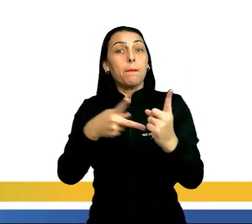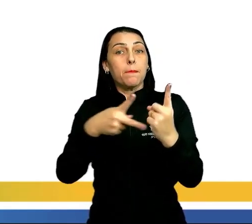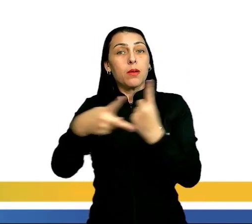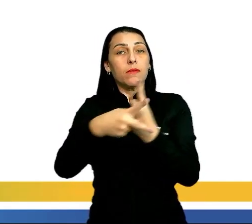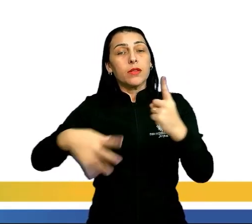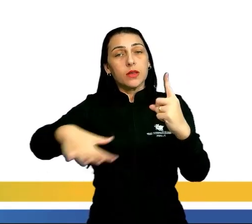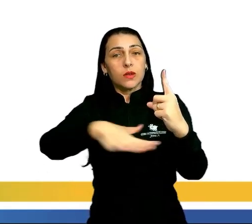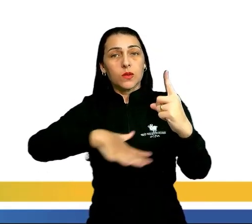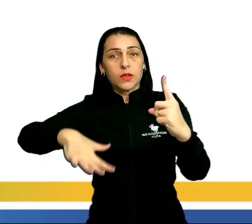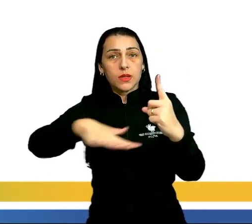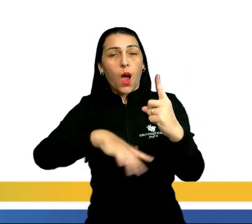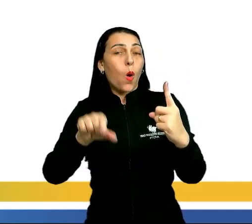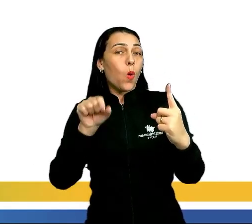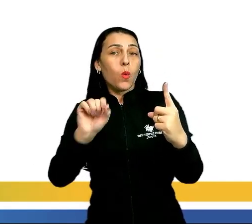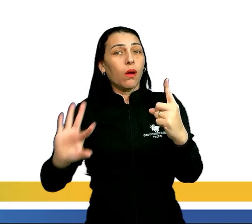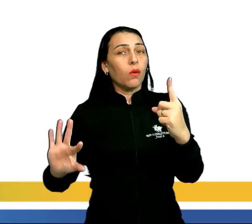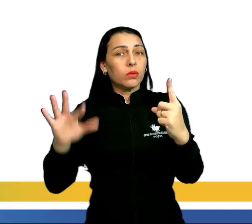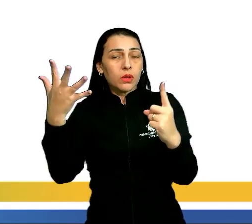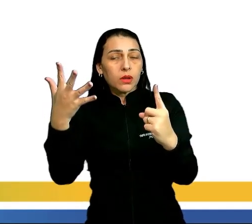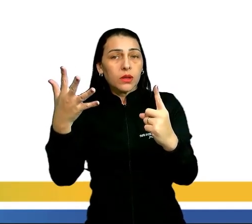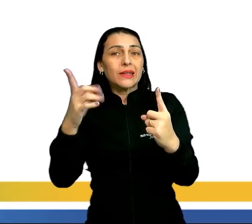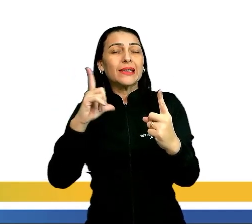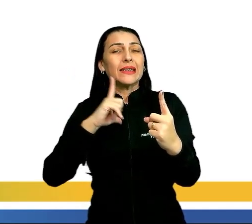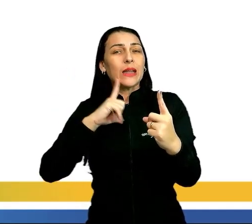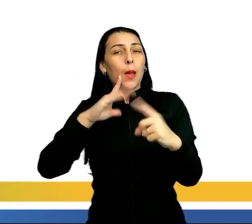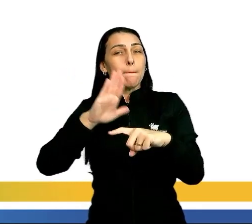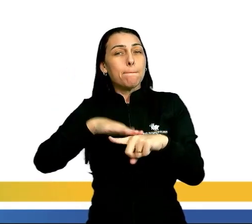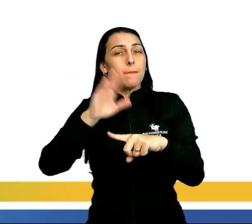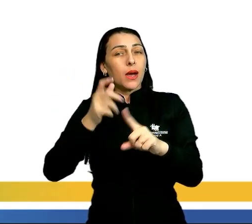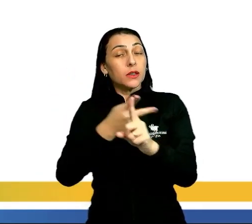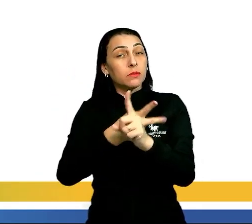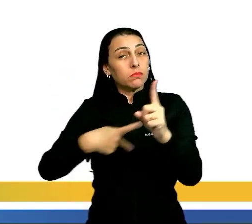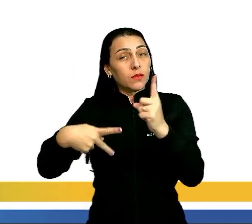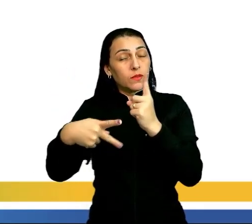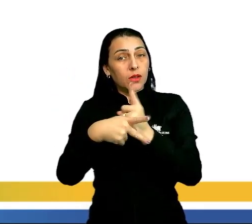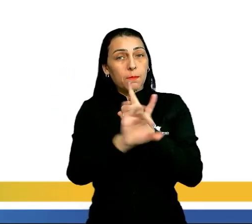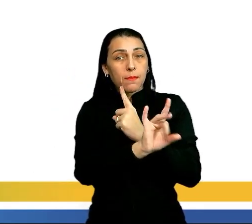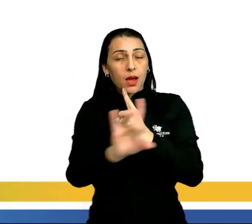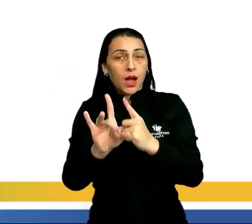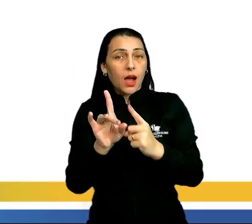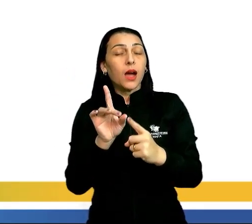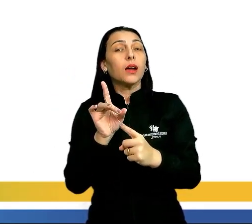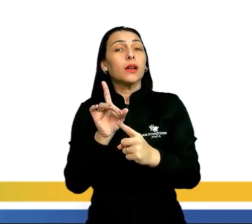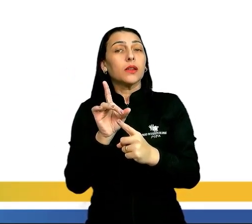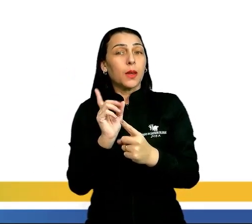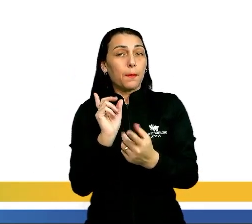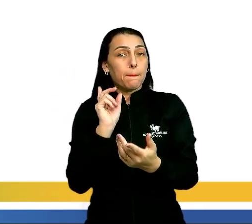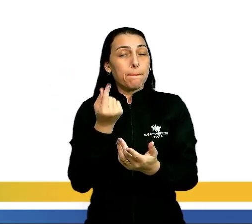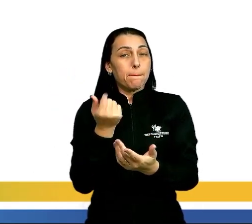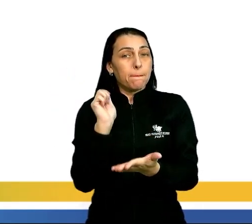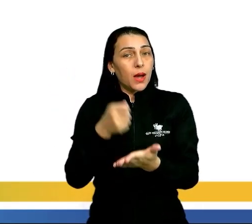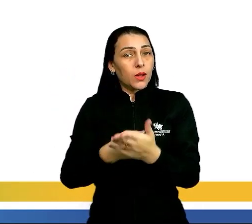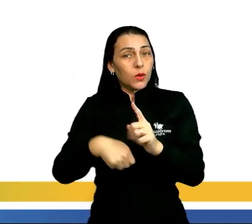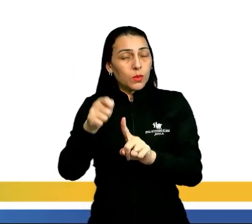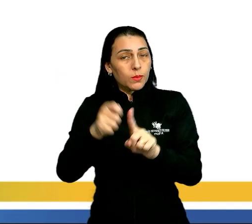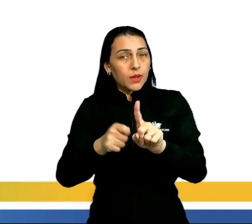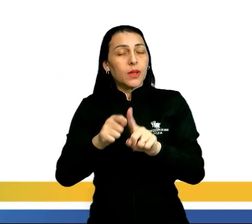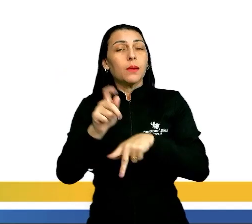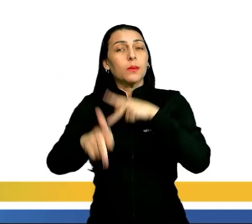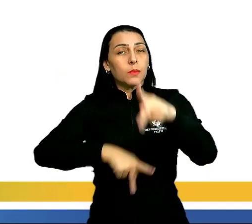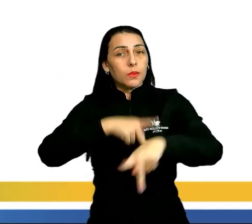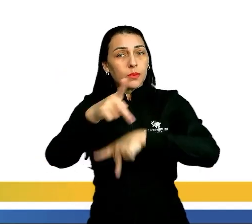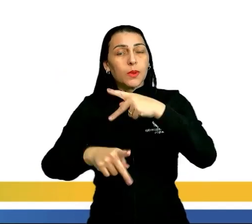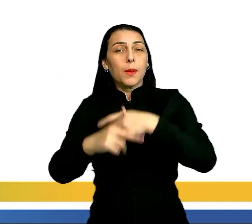social. O que é só acontece? Nós vamos ter mais previdenciários para cada contribuinte que abrangem aí a população